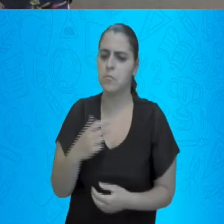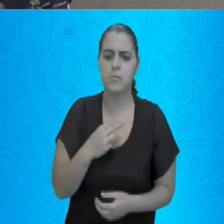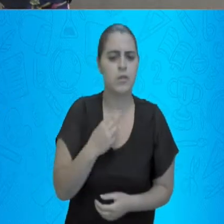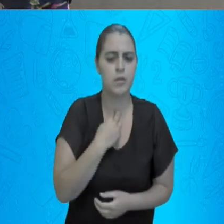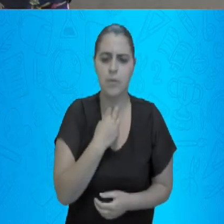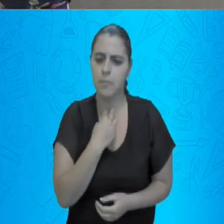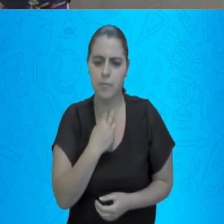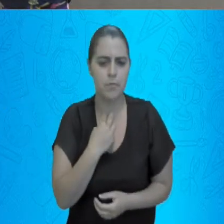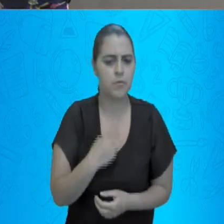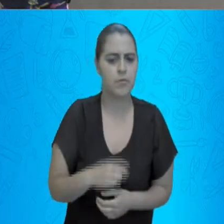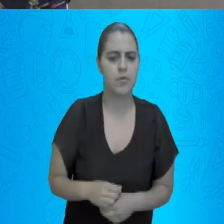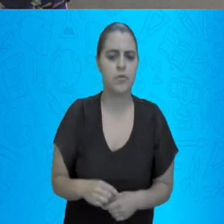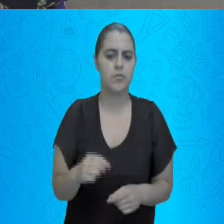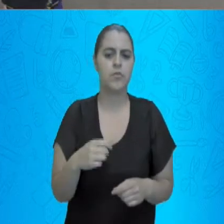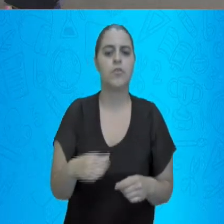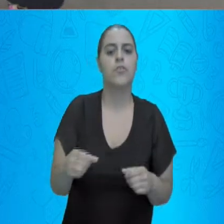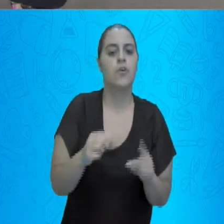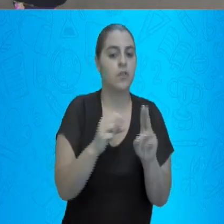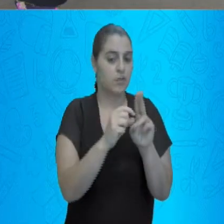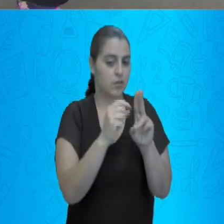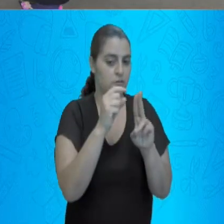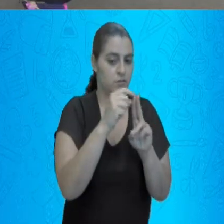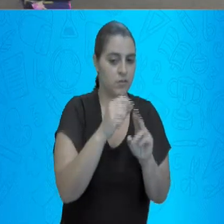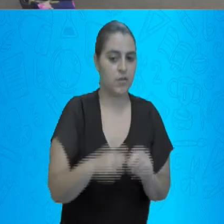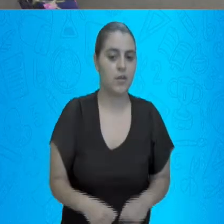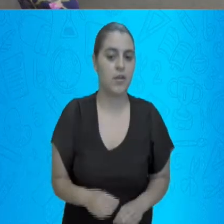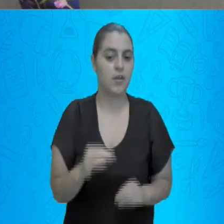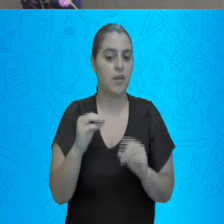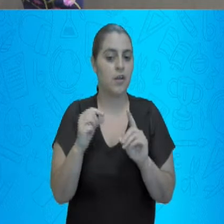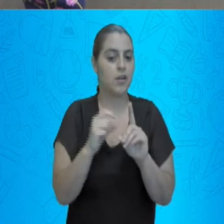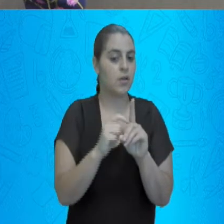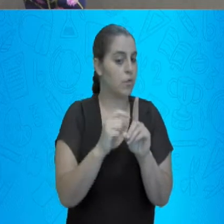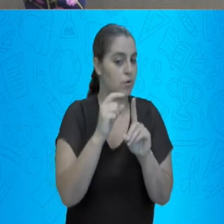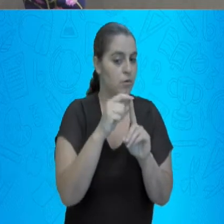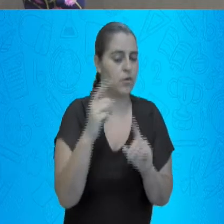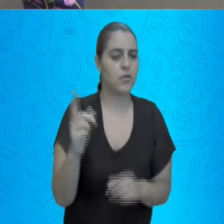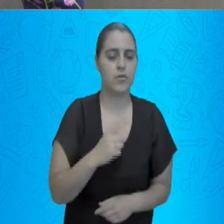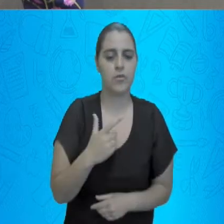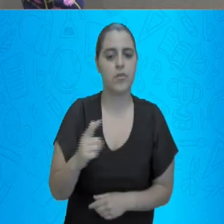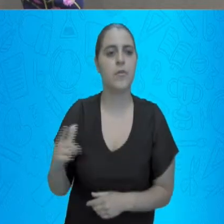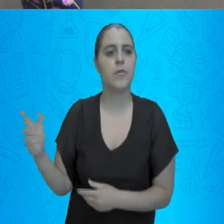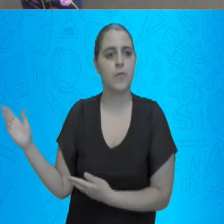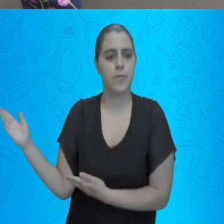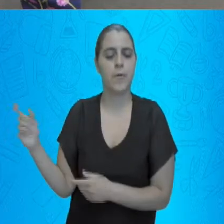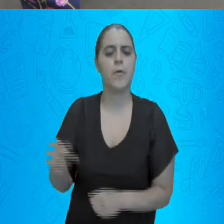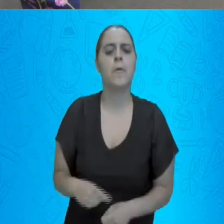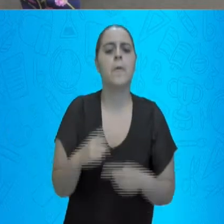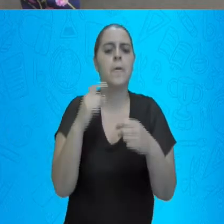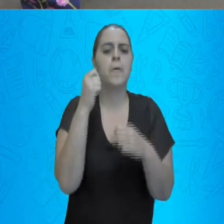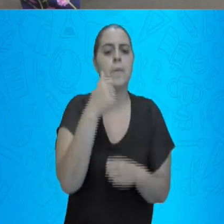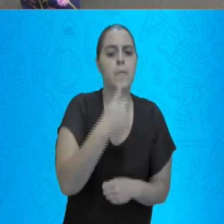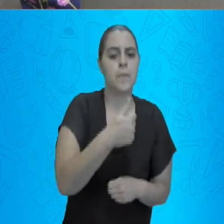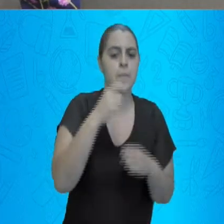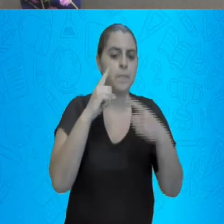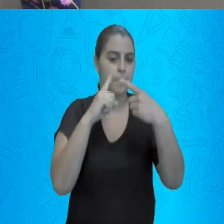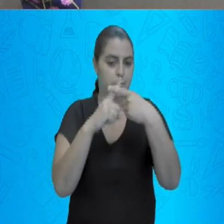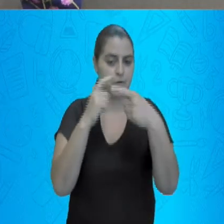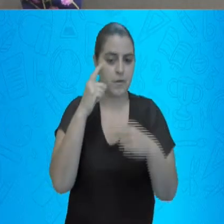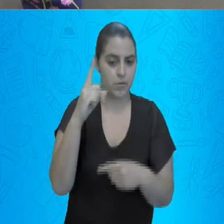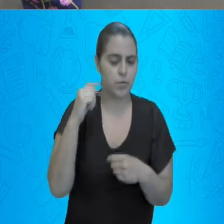deixar a dezena na unidade. E nós vamos somar 1 mais 1, 2,